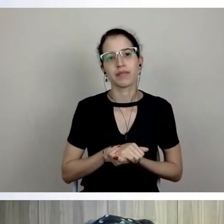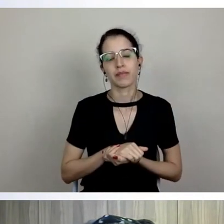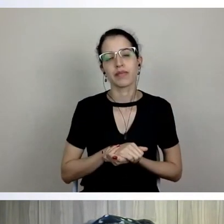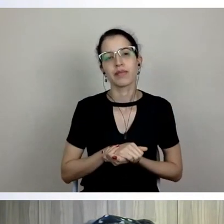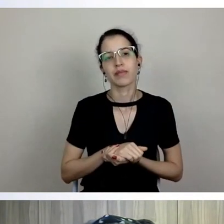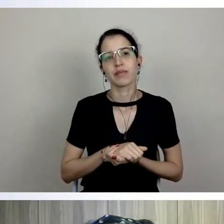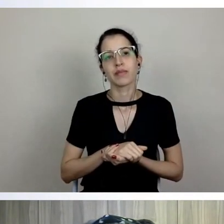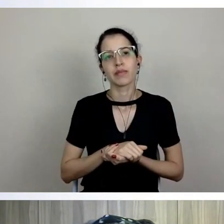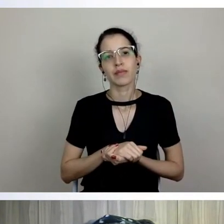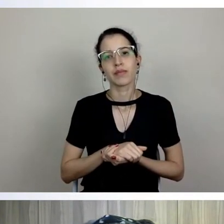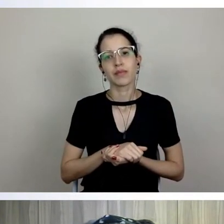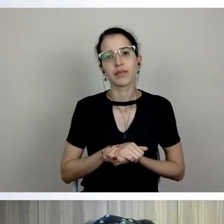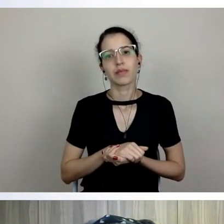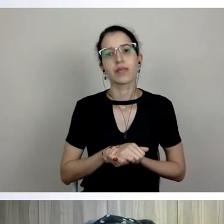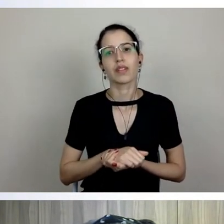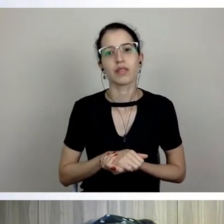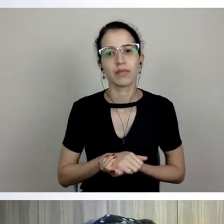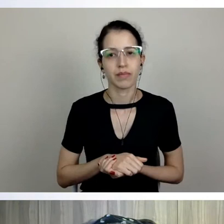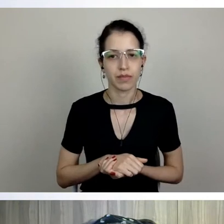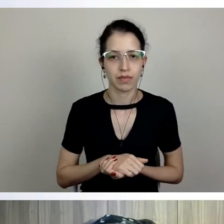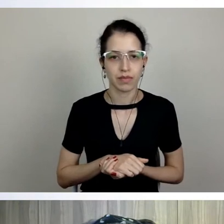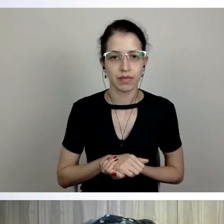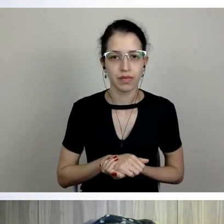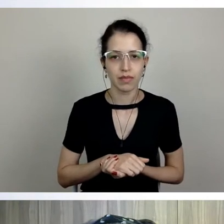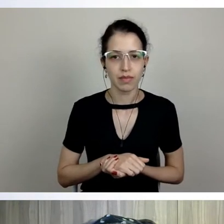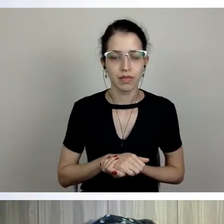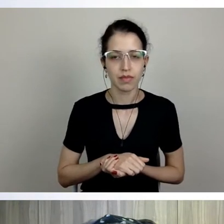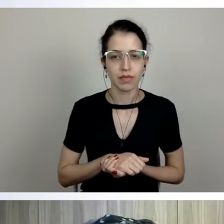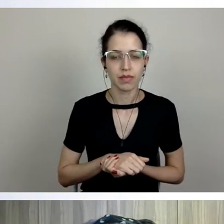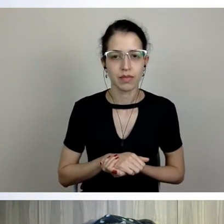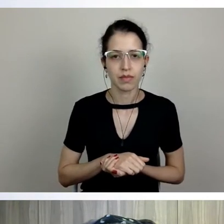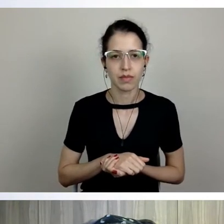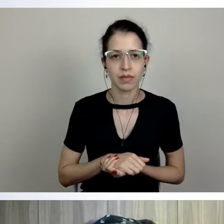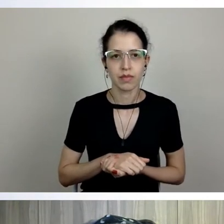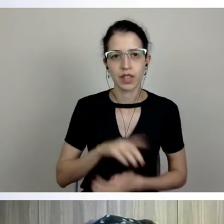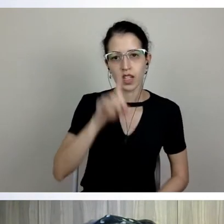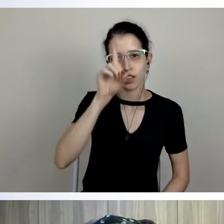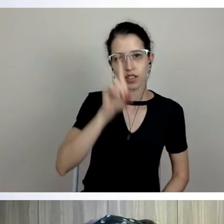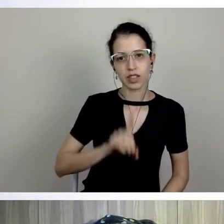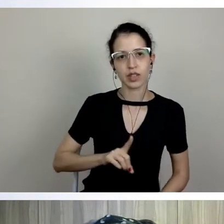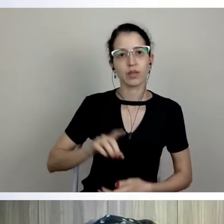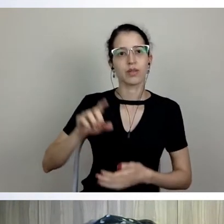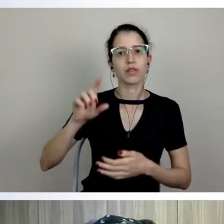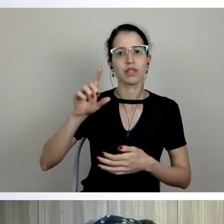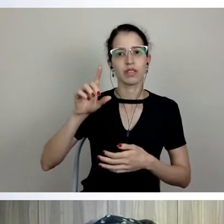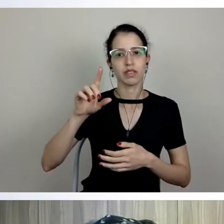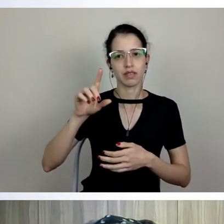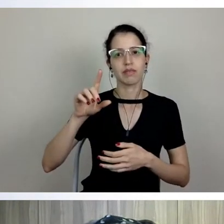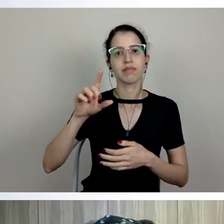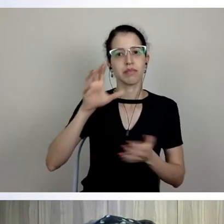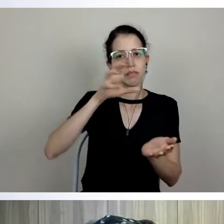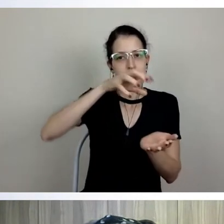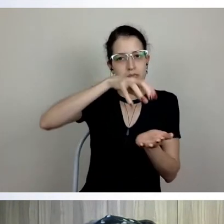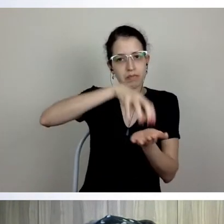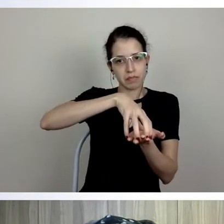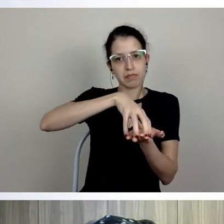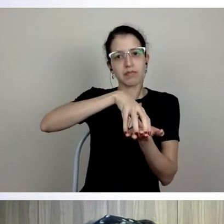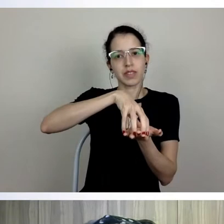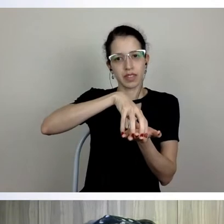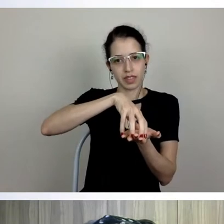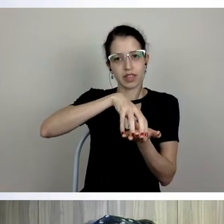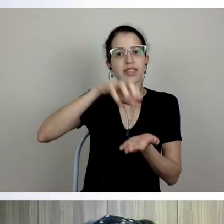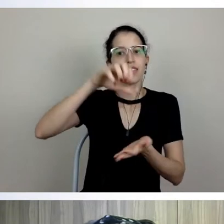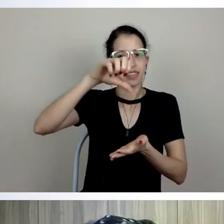diretores de centro que compõem o comitê. Então, o comitê gestor, ele tem uma função